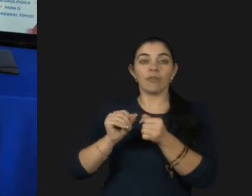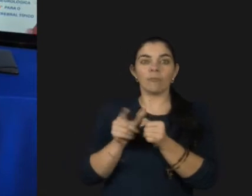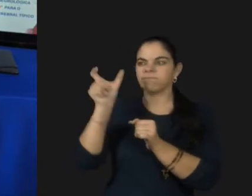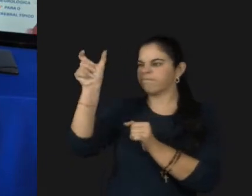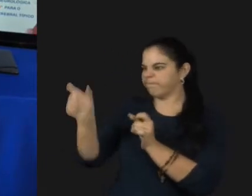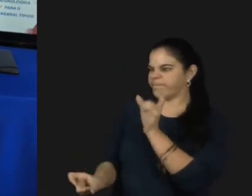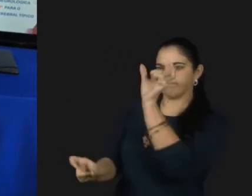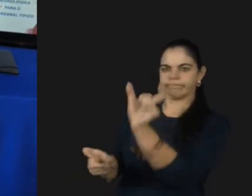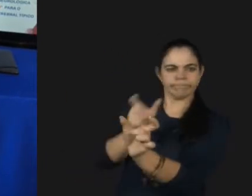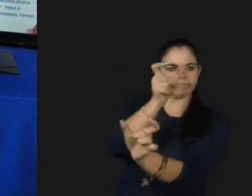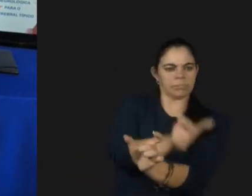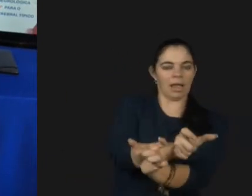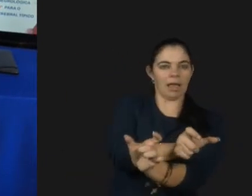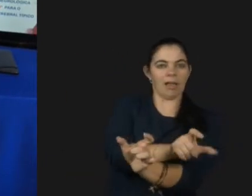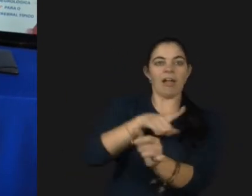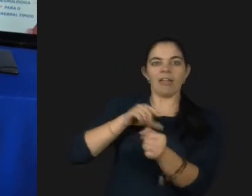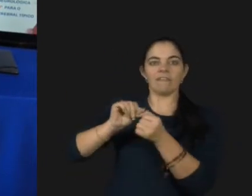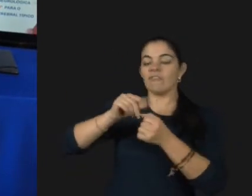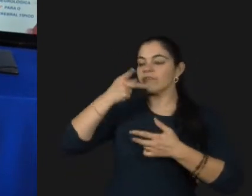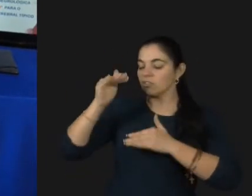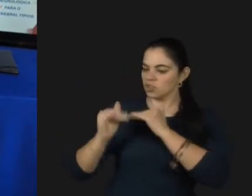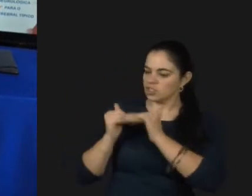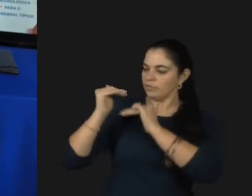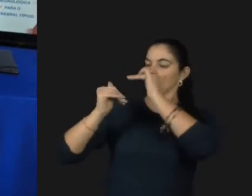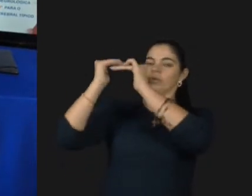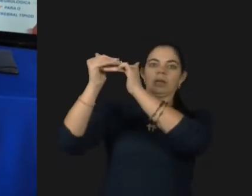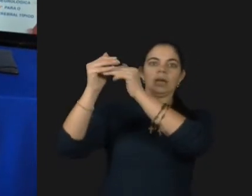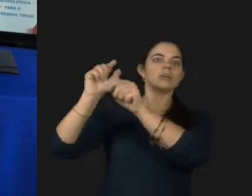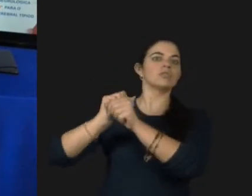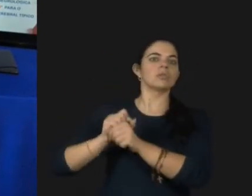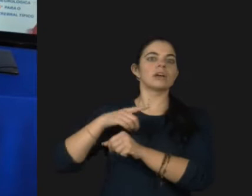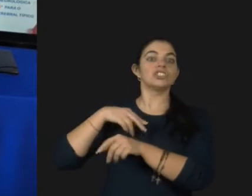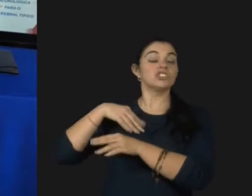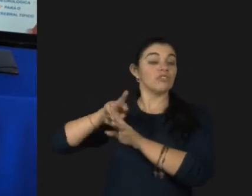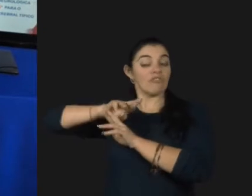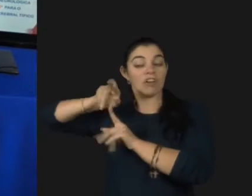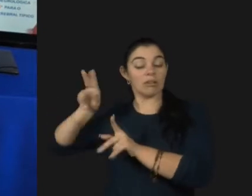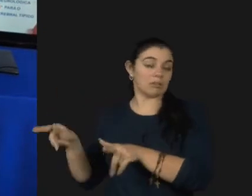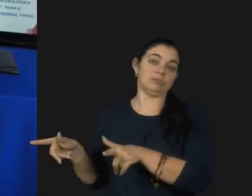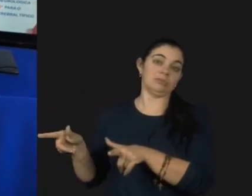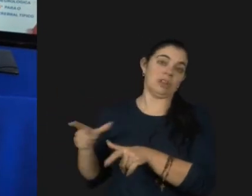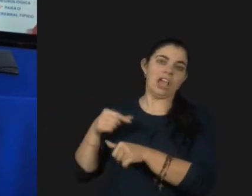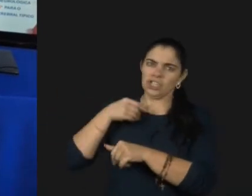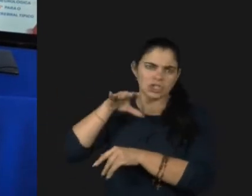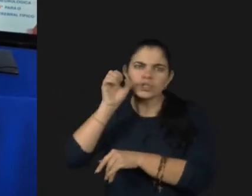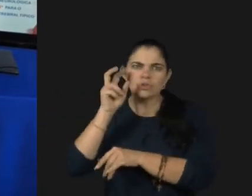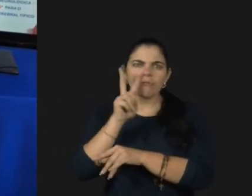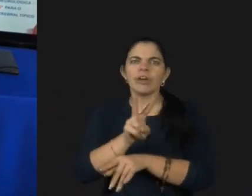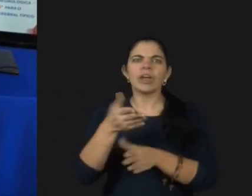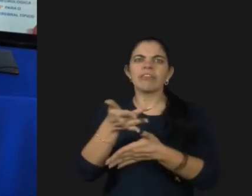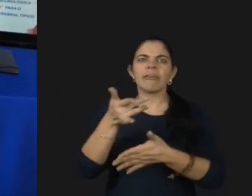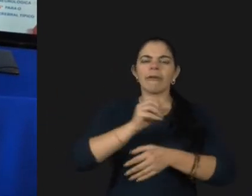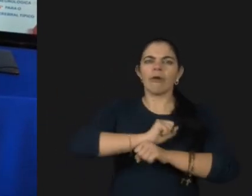desenvolvimento típicos, ela vai poder se desenvolver de maneira frutífera. Nós escutamos na tarde de hoje